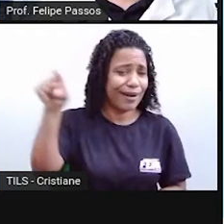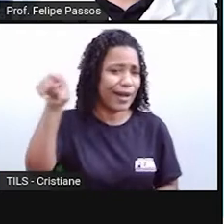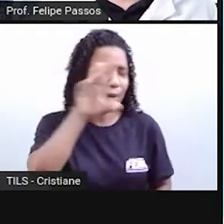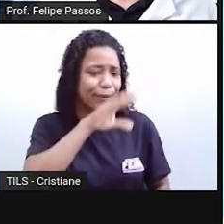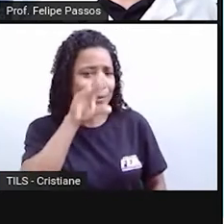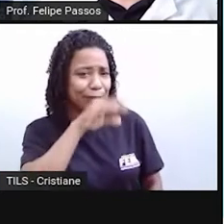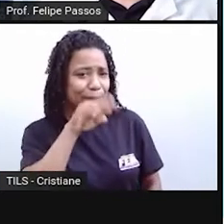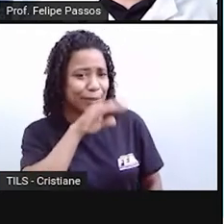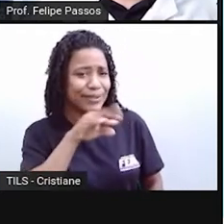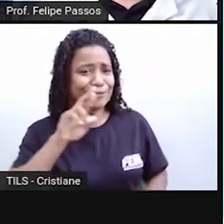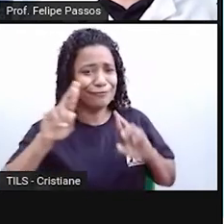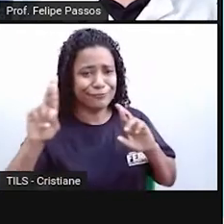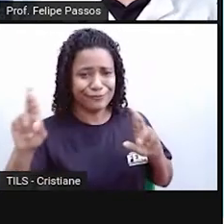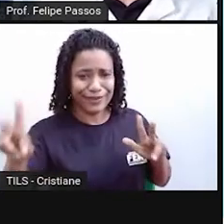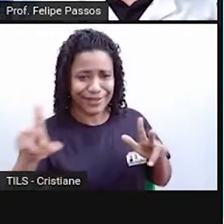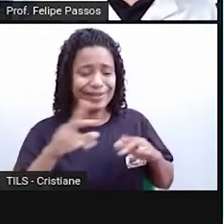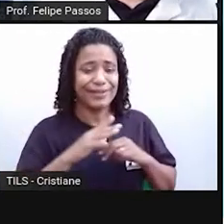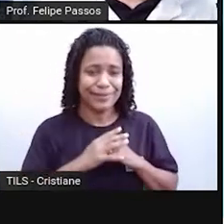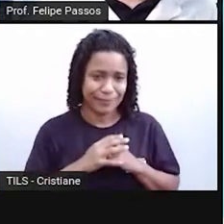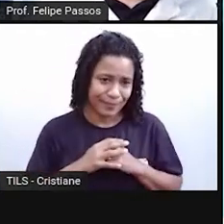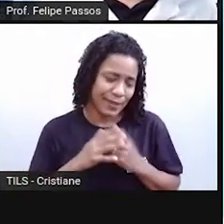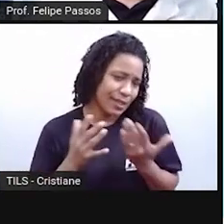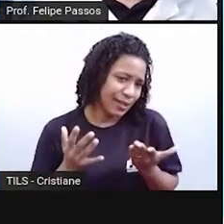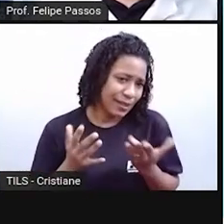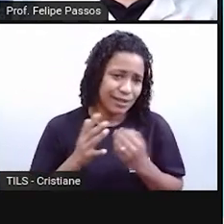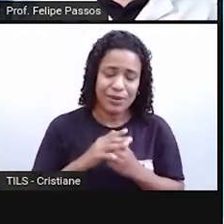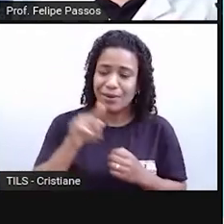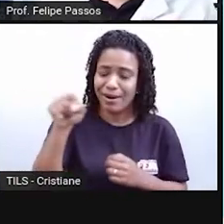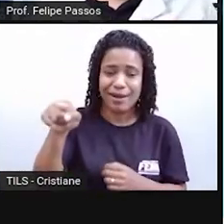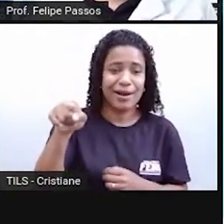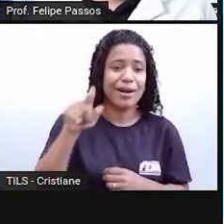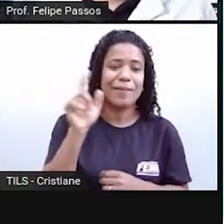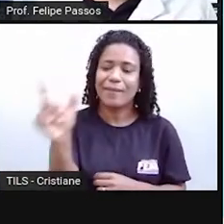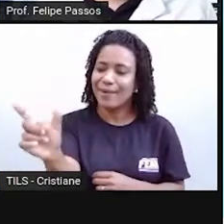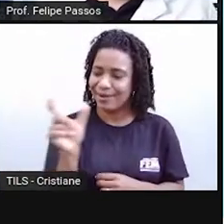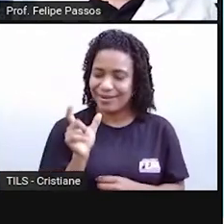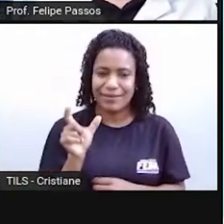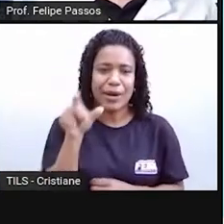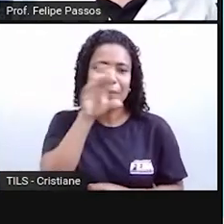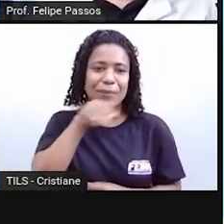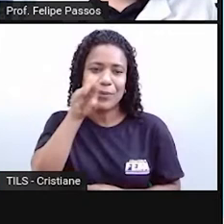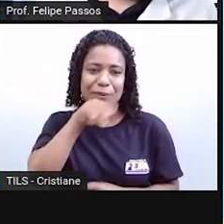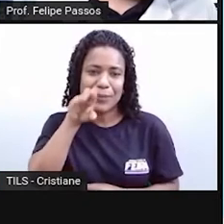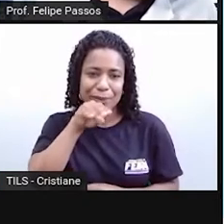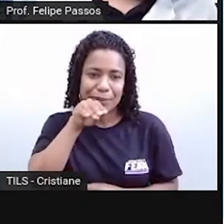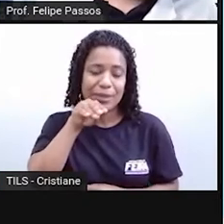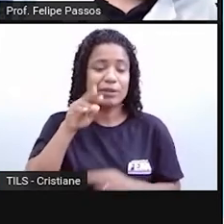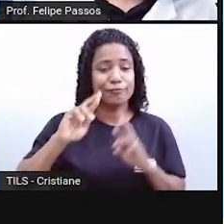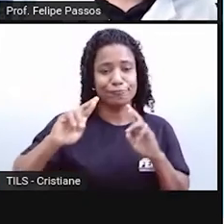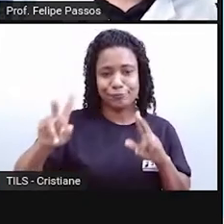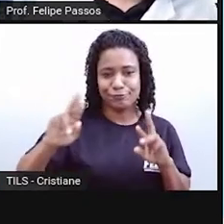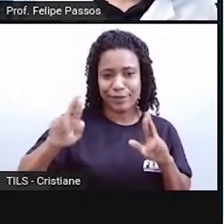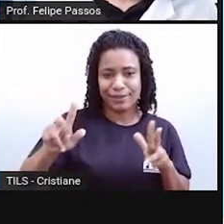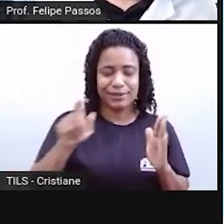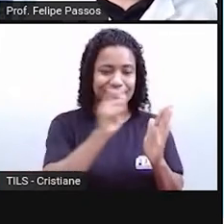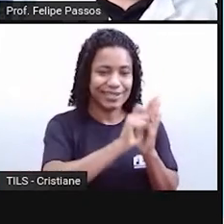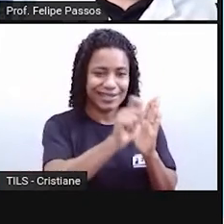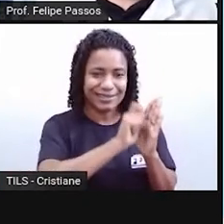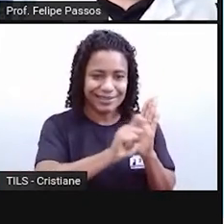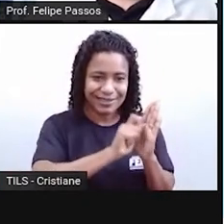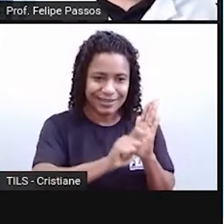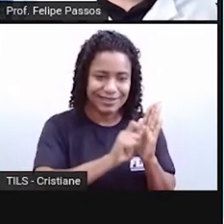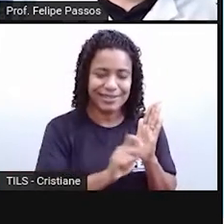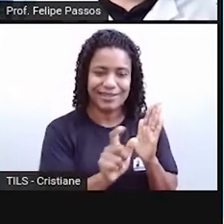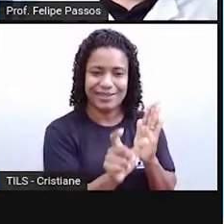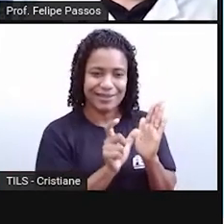diferença entre a palavra falada lá fora e a palavra falada aqui. Isso vai se refletir na escrita também. Então, o